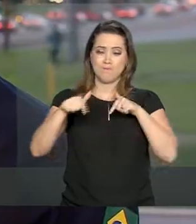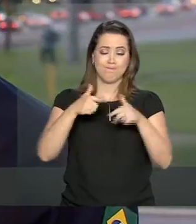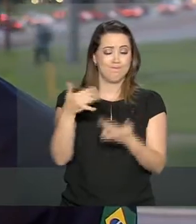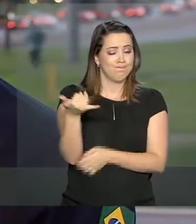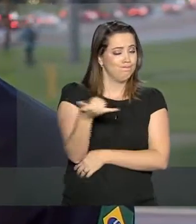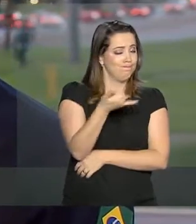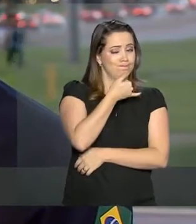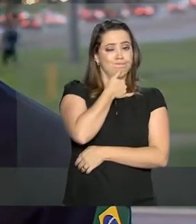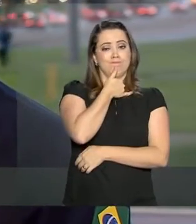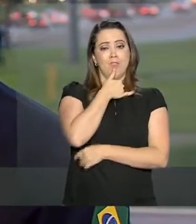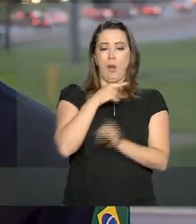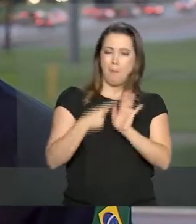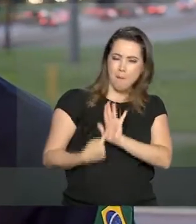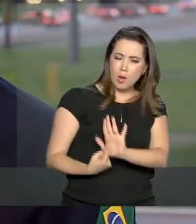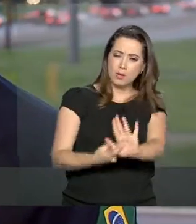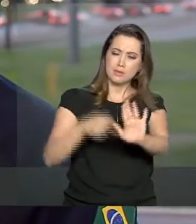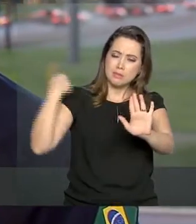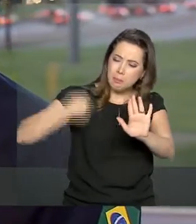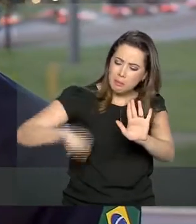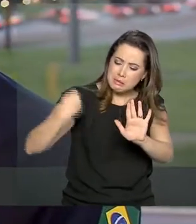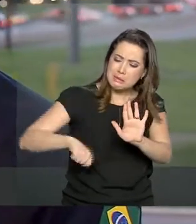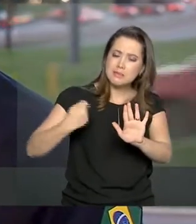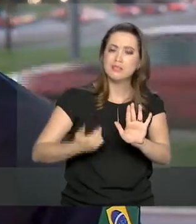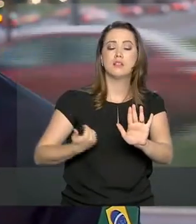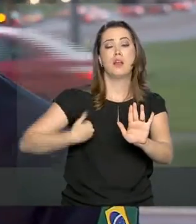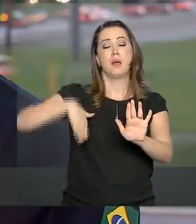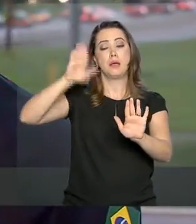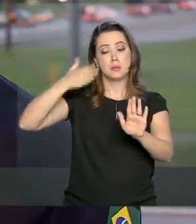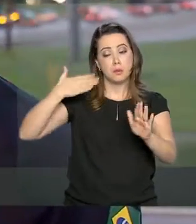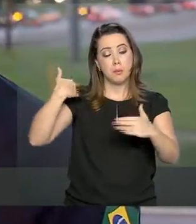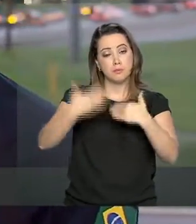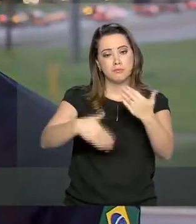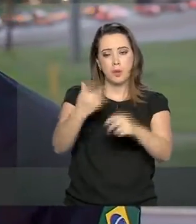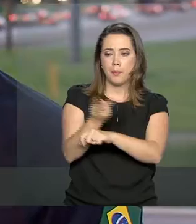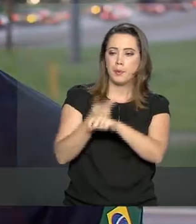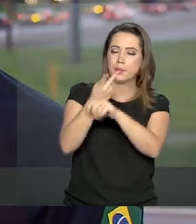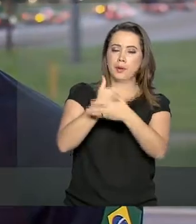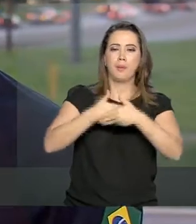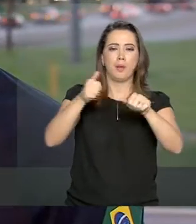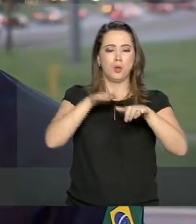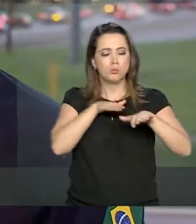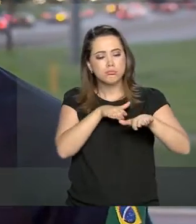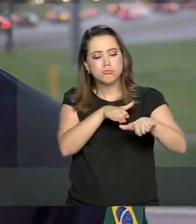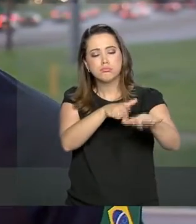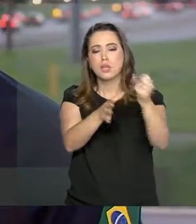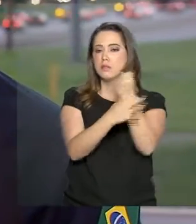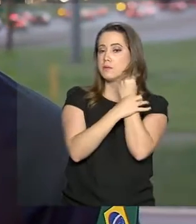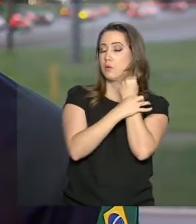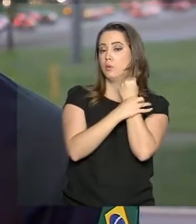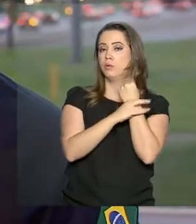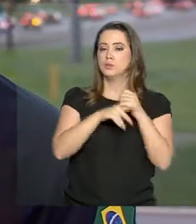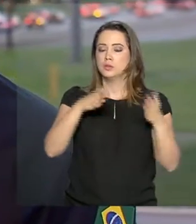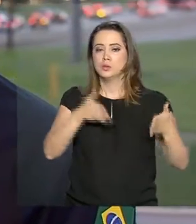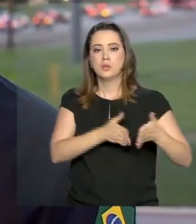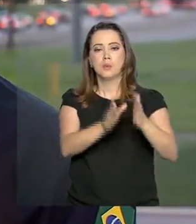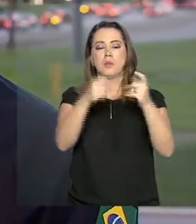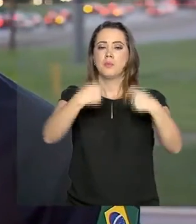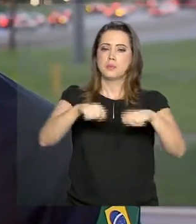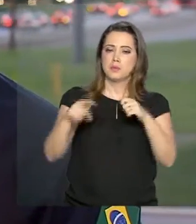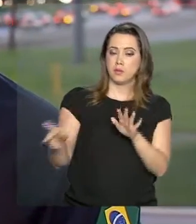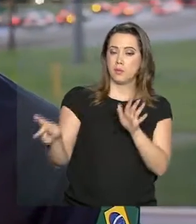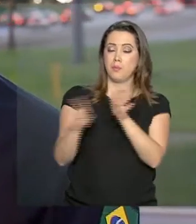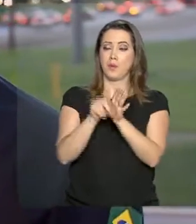muito triste, isso demonstra que ainda temos um caminho a percorrer em busca de um trânsito seguro. E boa parte desse caminho precisa ser